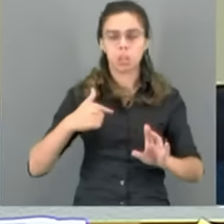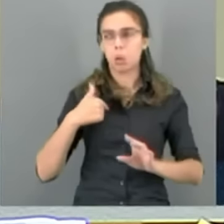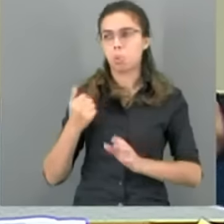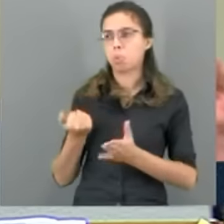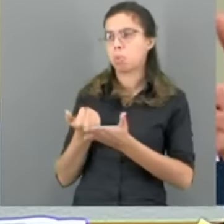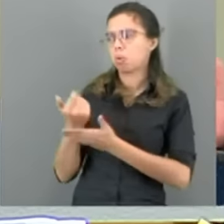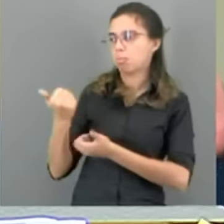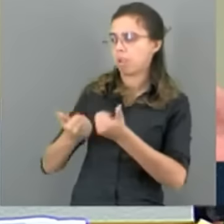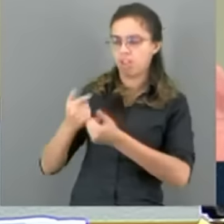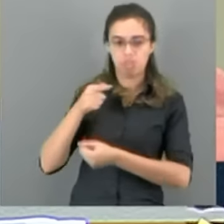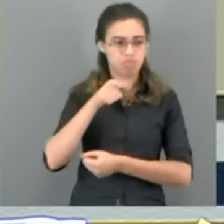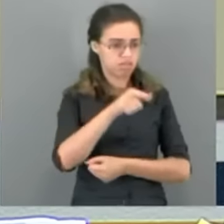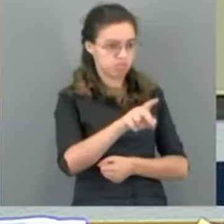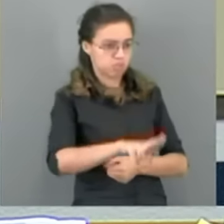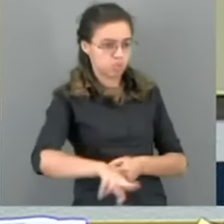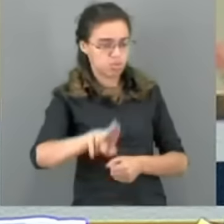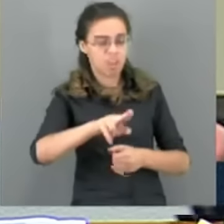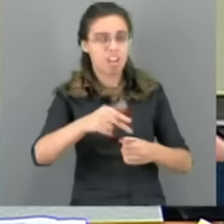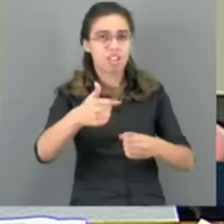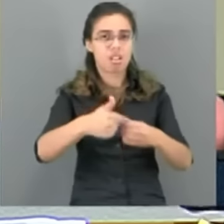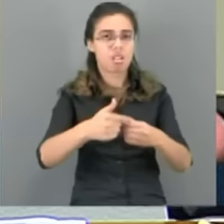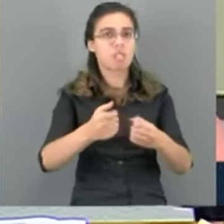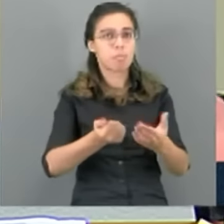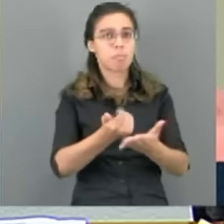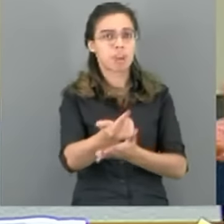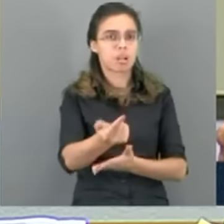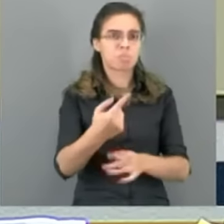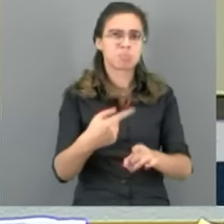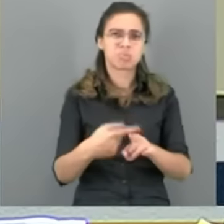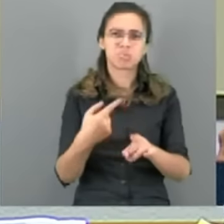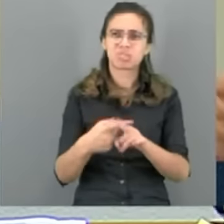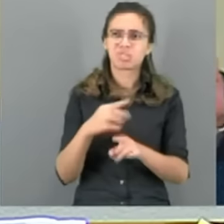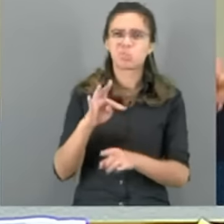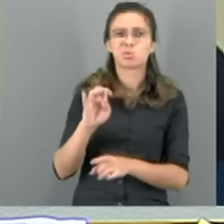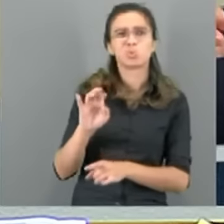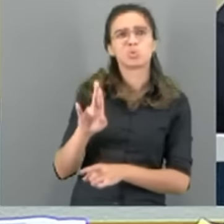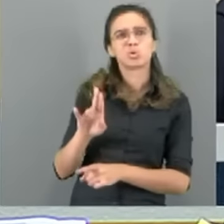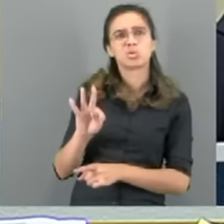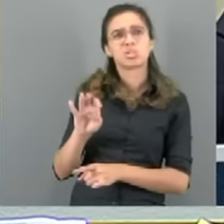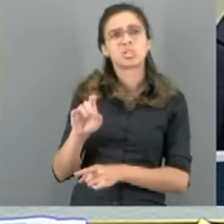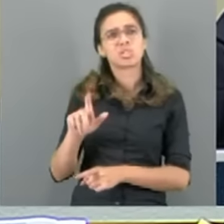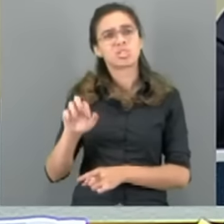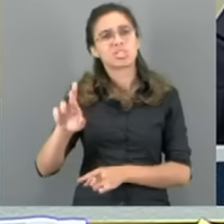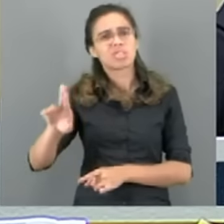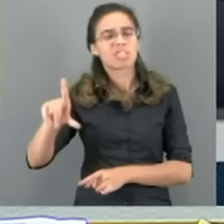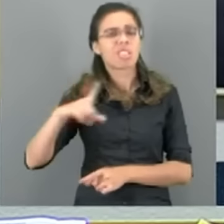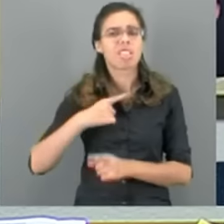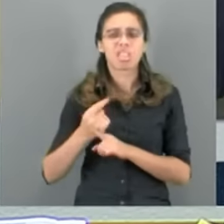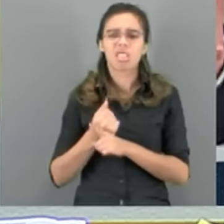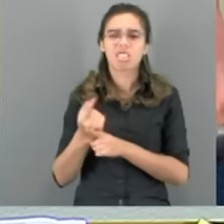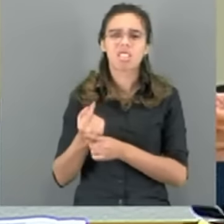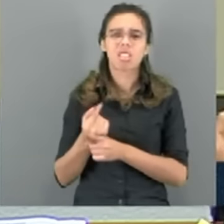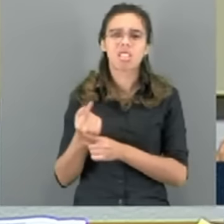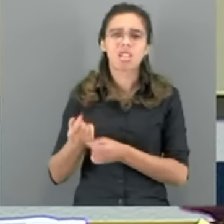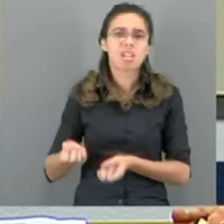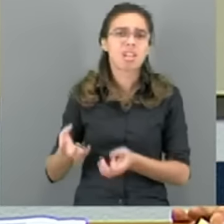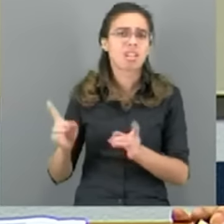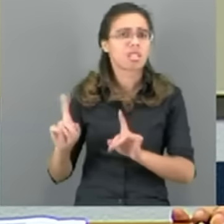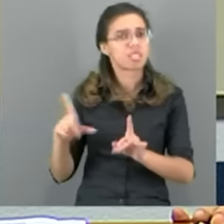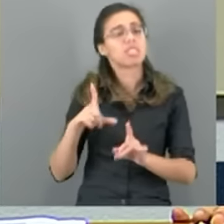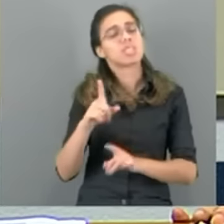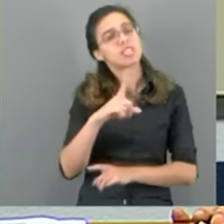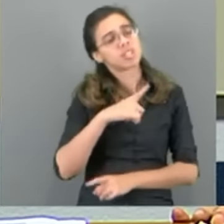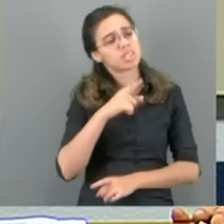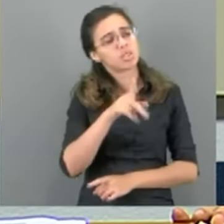têm dinheiro para gasolina. O conselho tutelar não tem nenhum recurso. Então, eles tinham ali uma cota de combustível